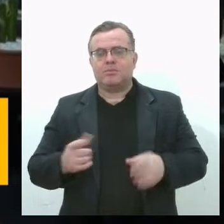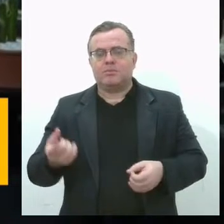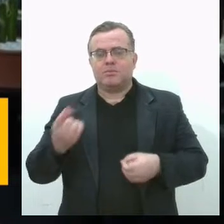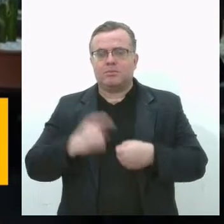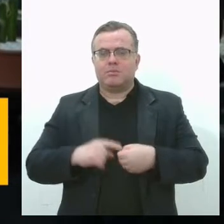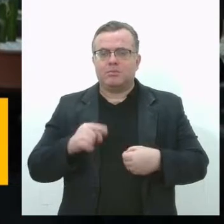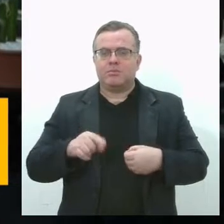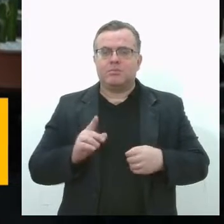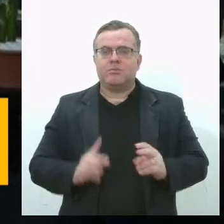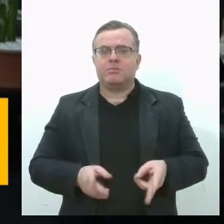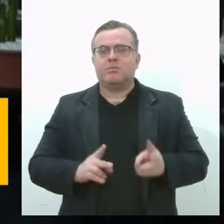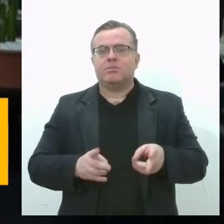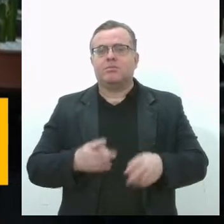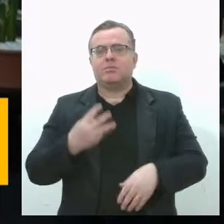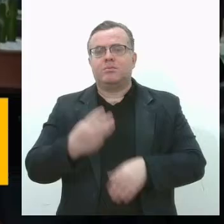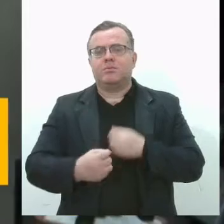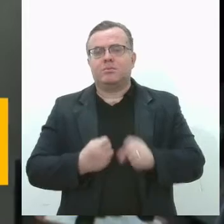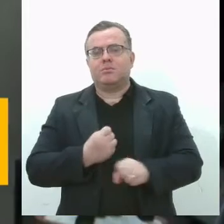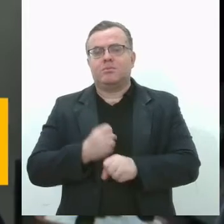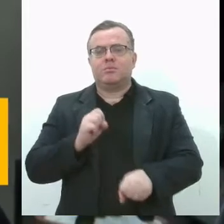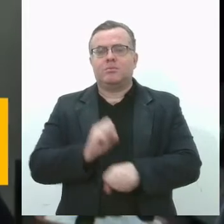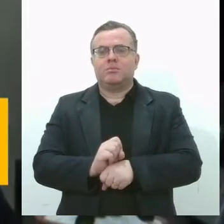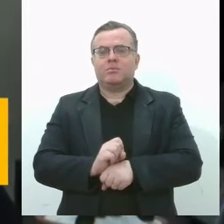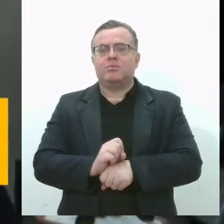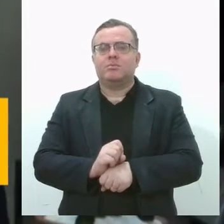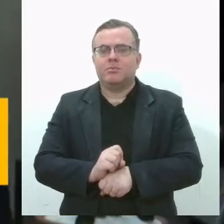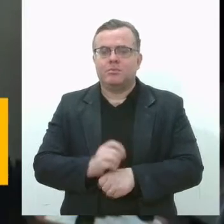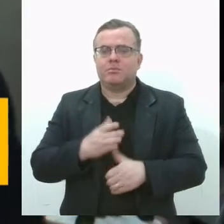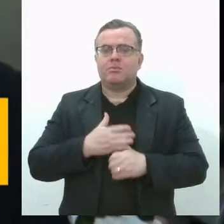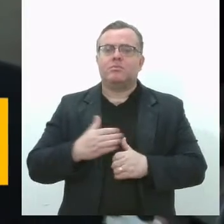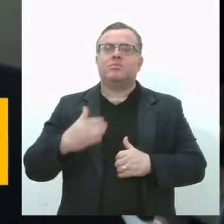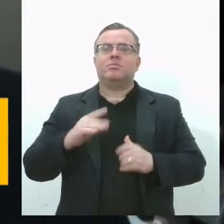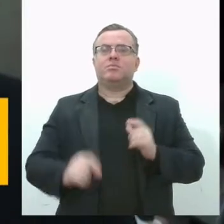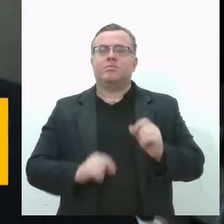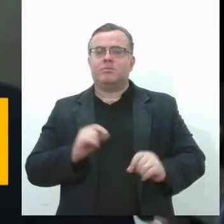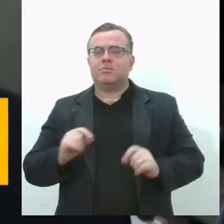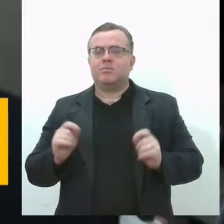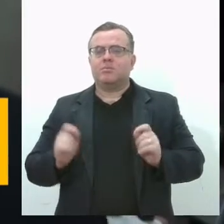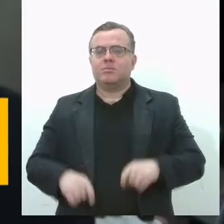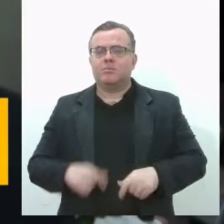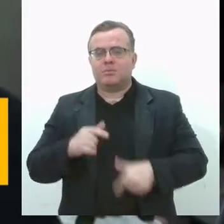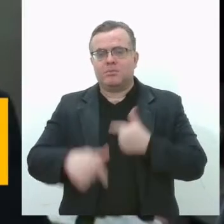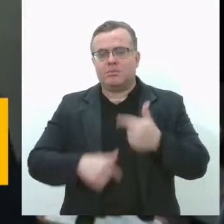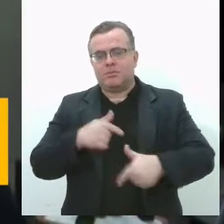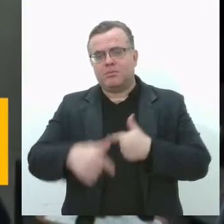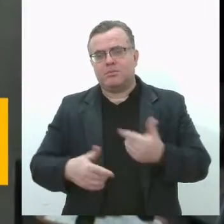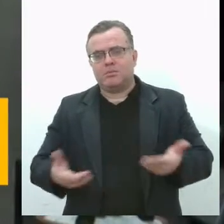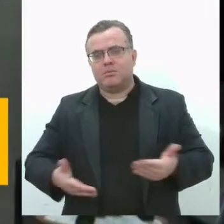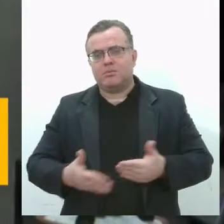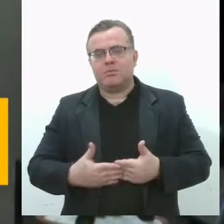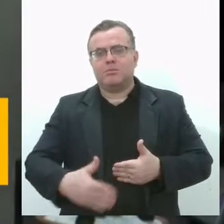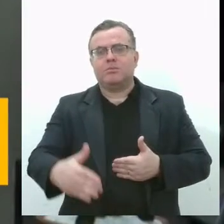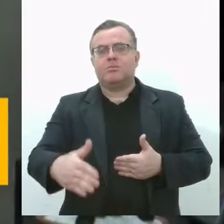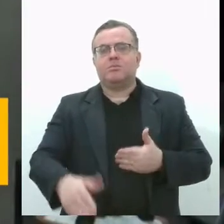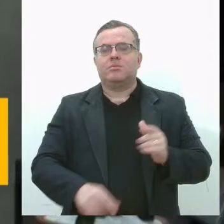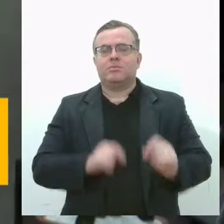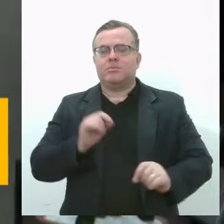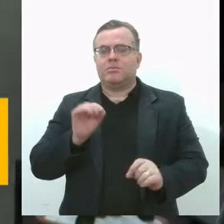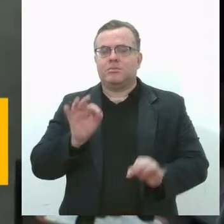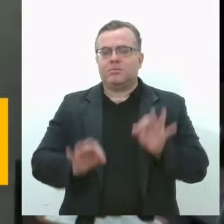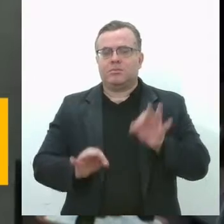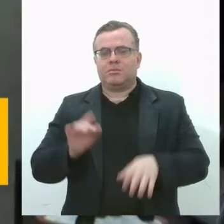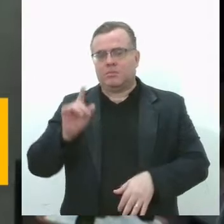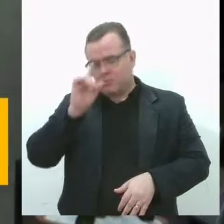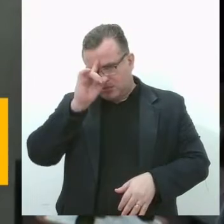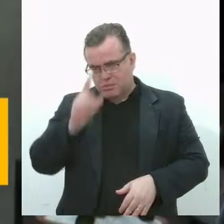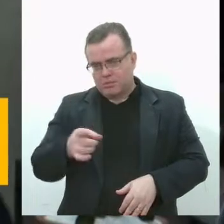gente perdeu três anos e seis meses de mandato. Eu quero deixar bem claro à população de Sergipe que a gente não fez nenhum movimento, foi a Justiça, daqui do Estado de